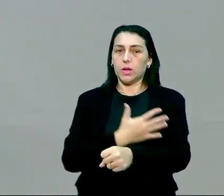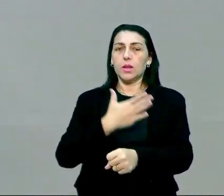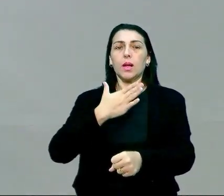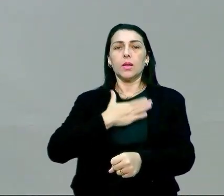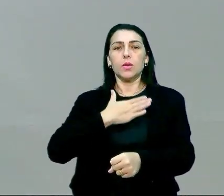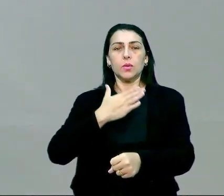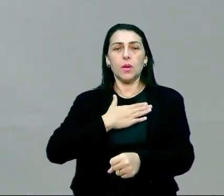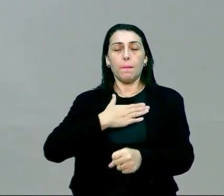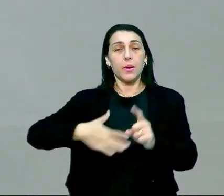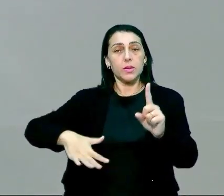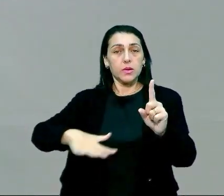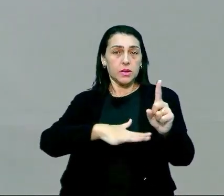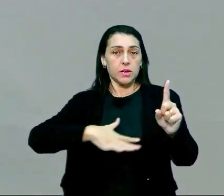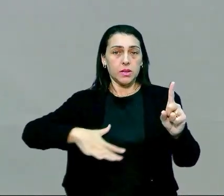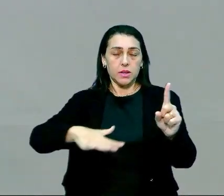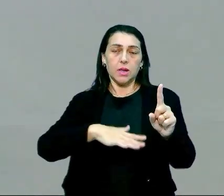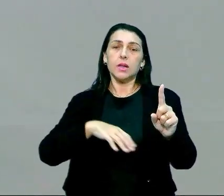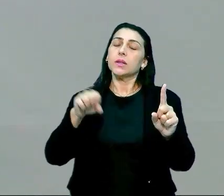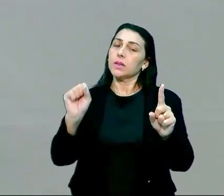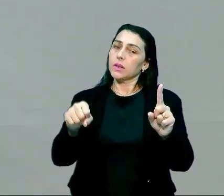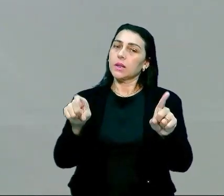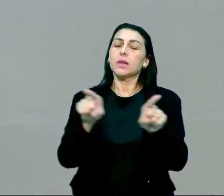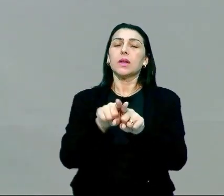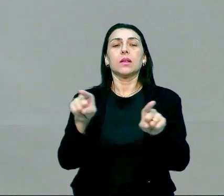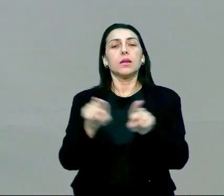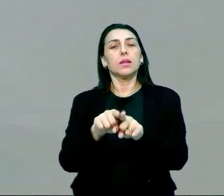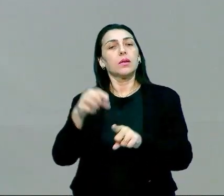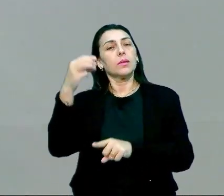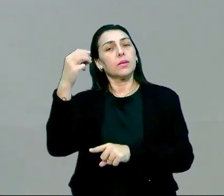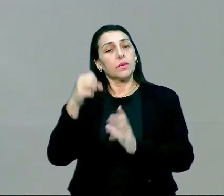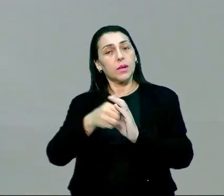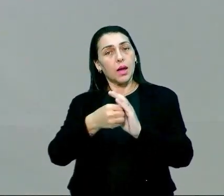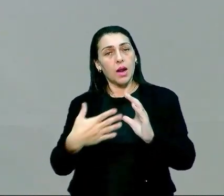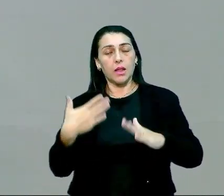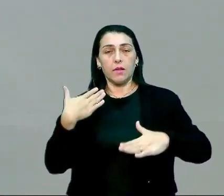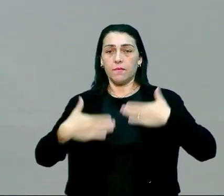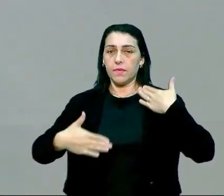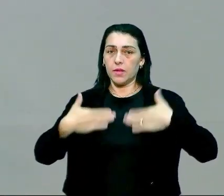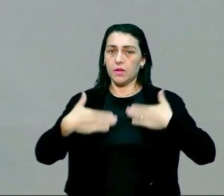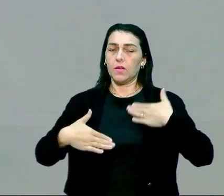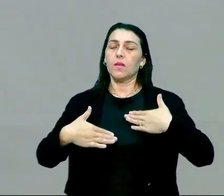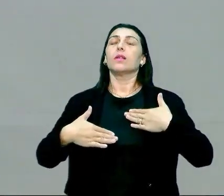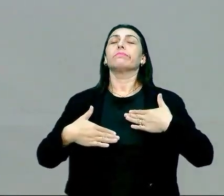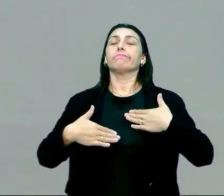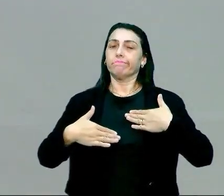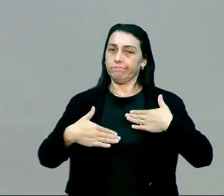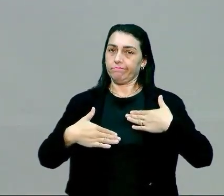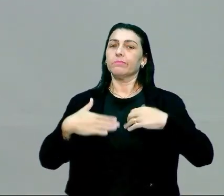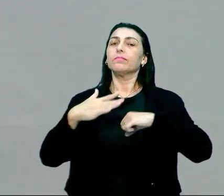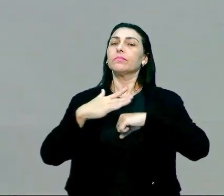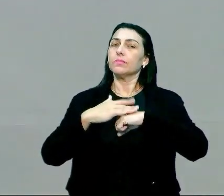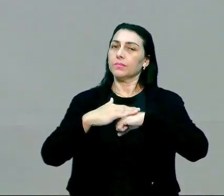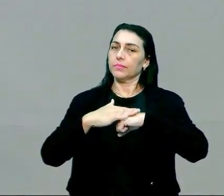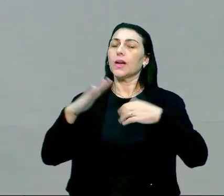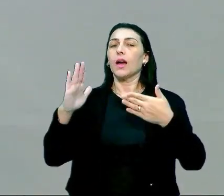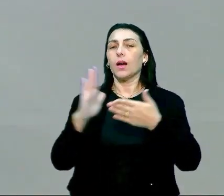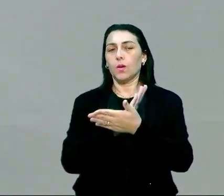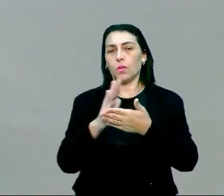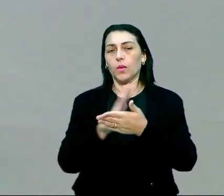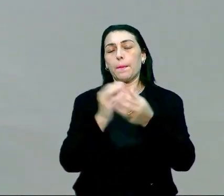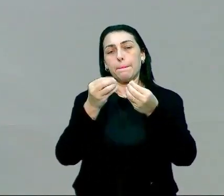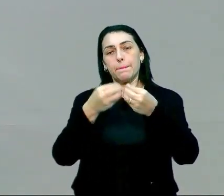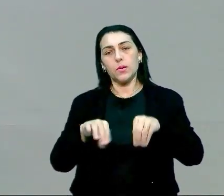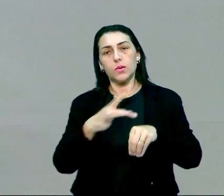meu aspecto social e sim também nesse caráter físico vai ser considerado algo que